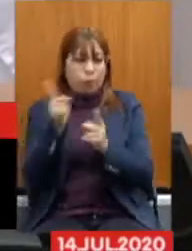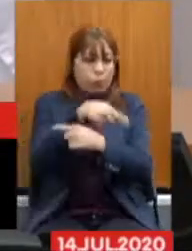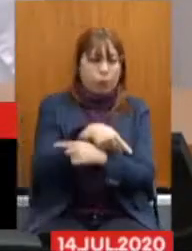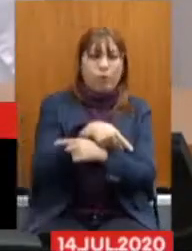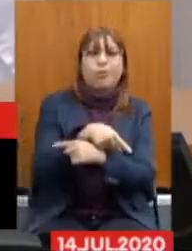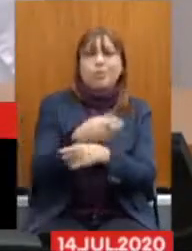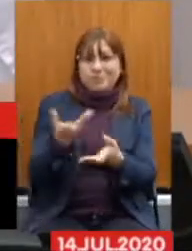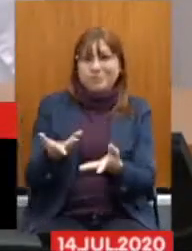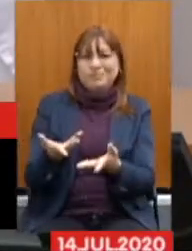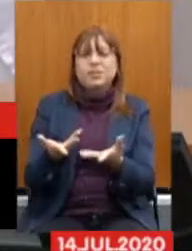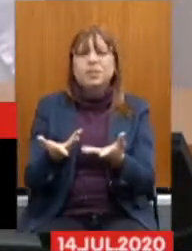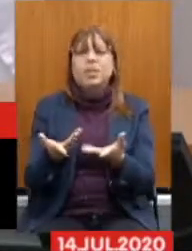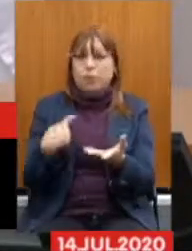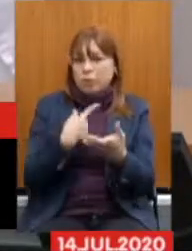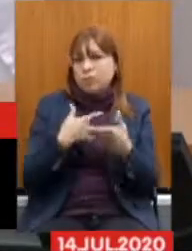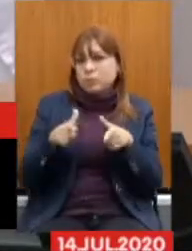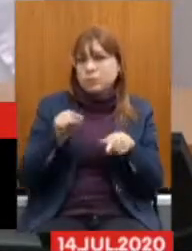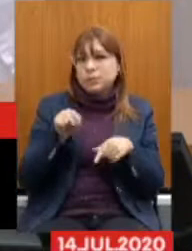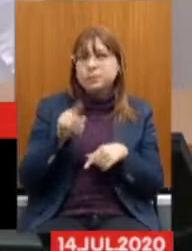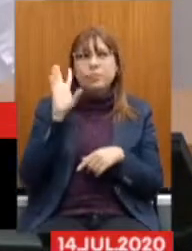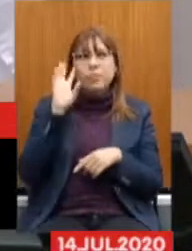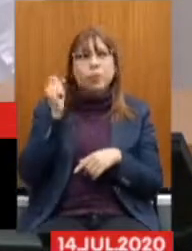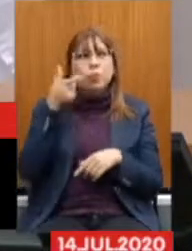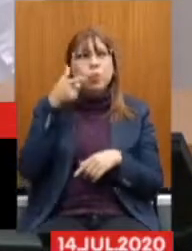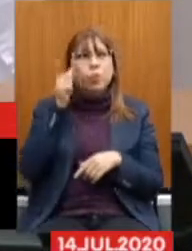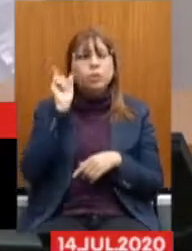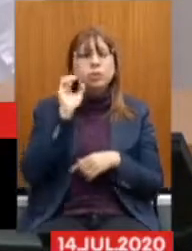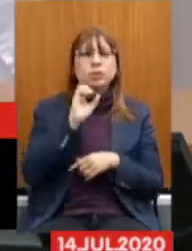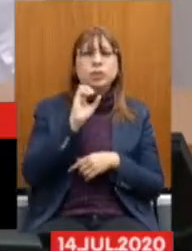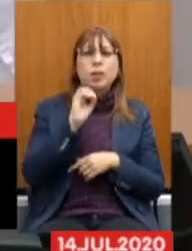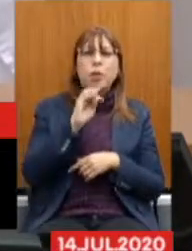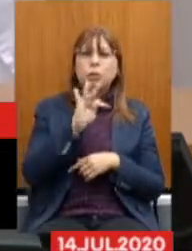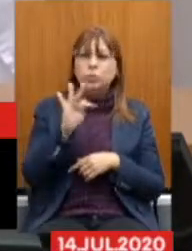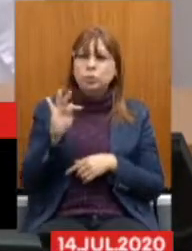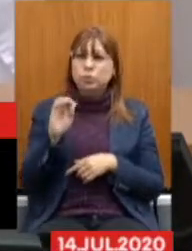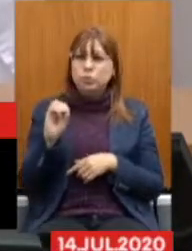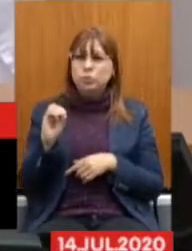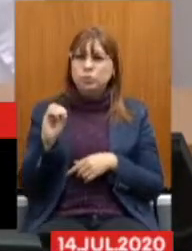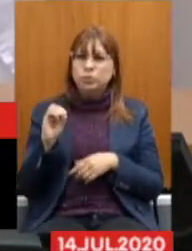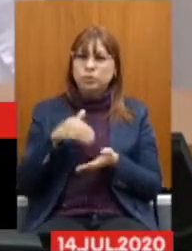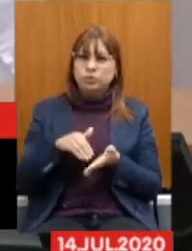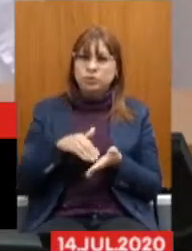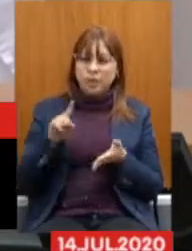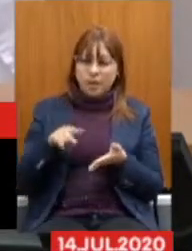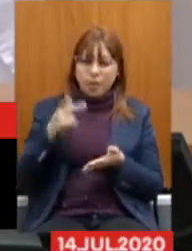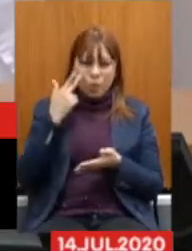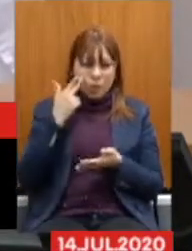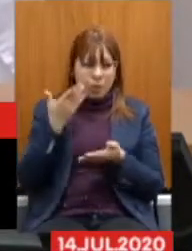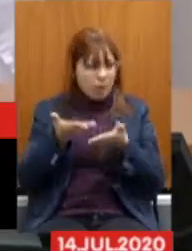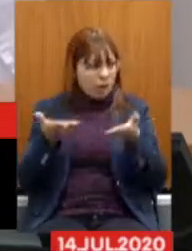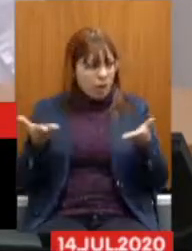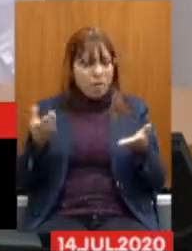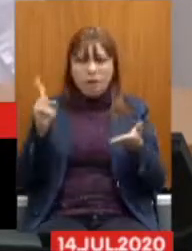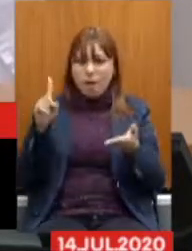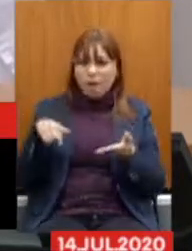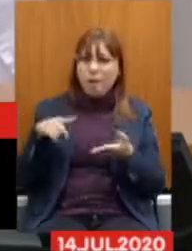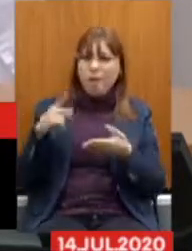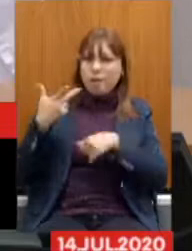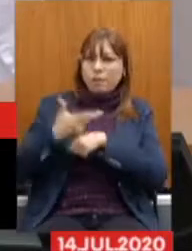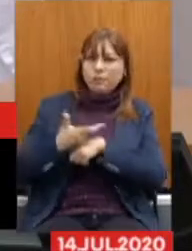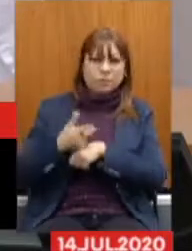alguém Aqui ontem dizer Eu acho que foi o Otto Que esse é o novo normal Não é novo normal Não